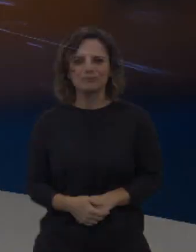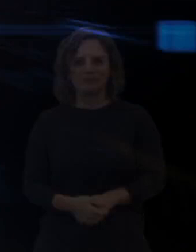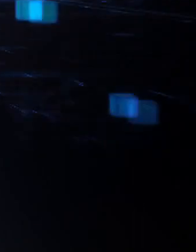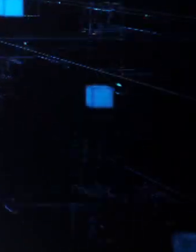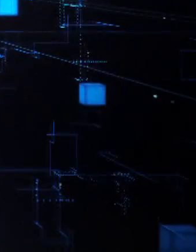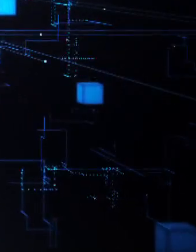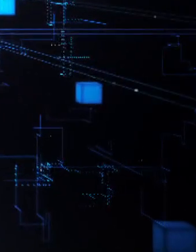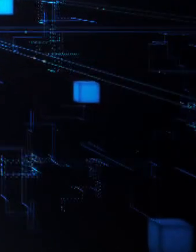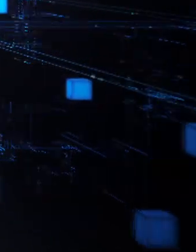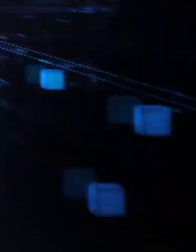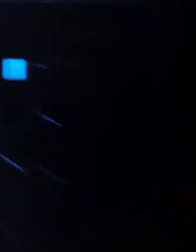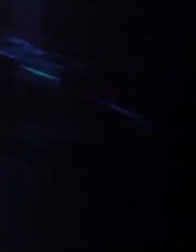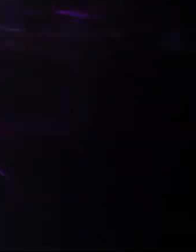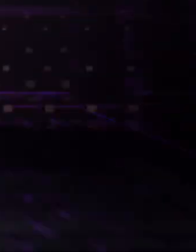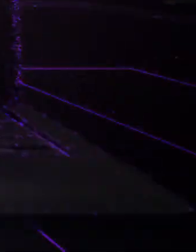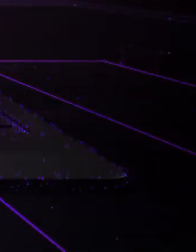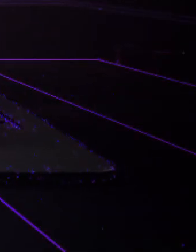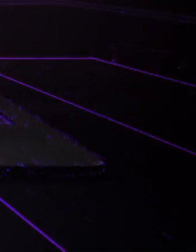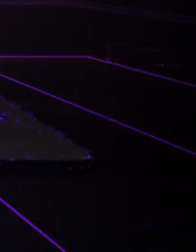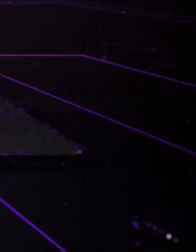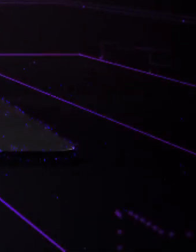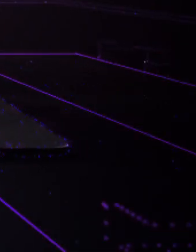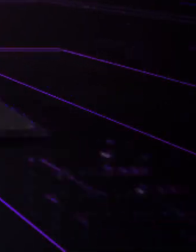e aí